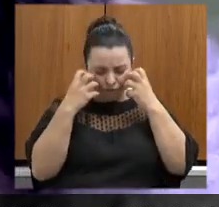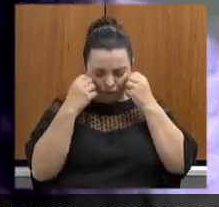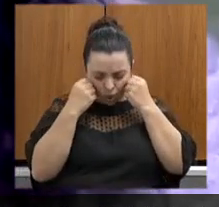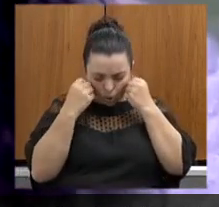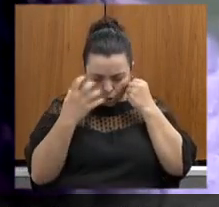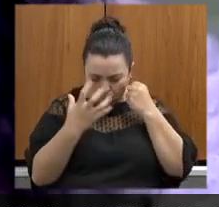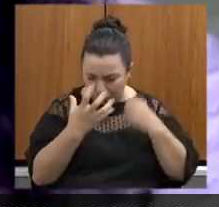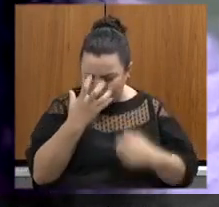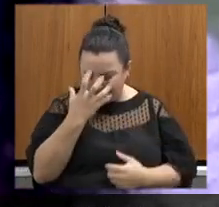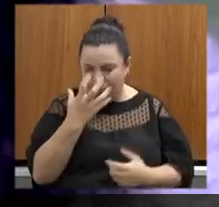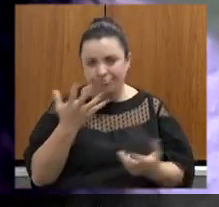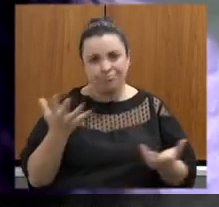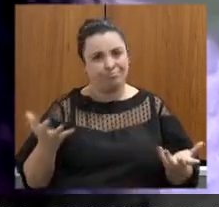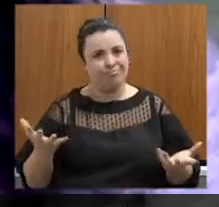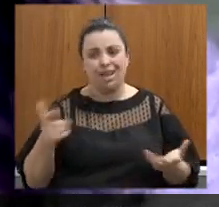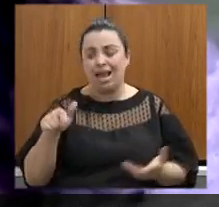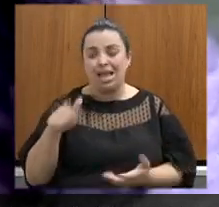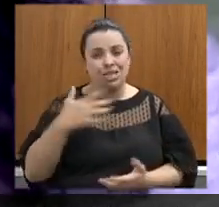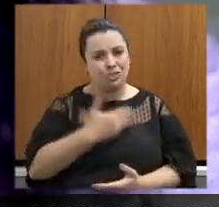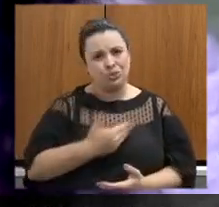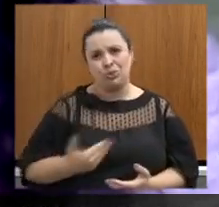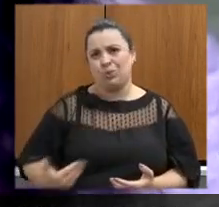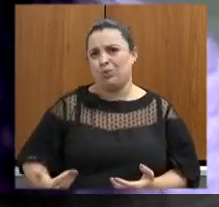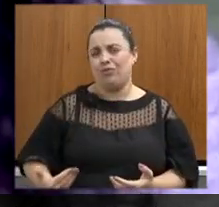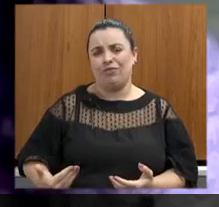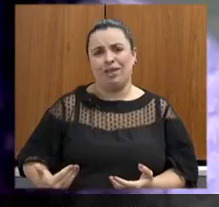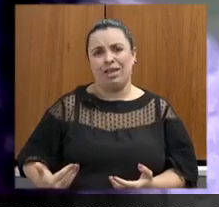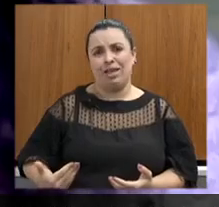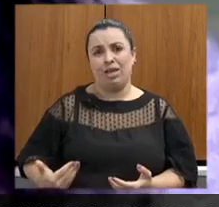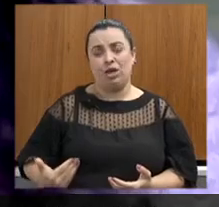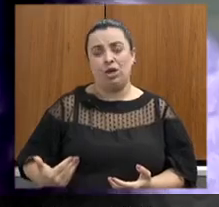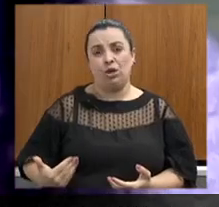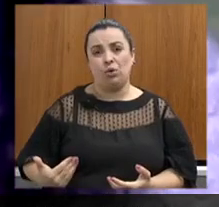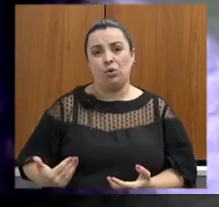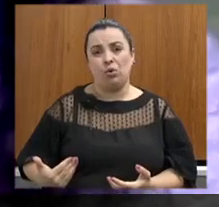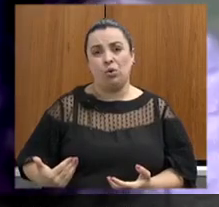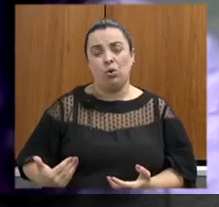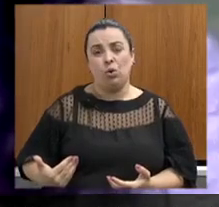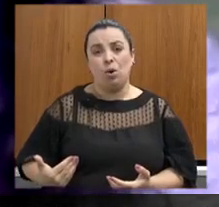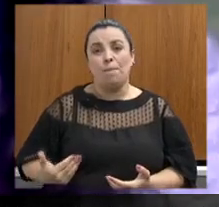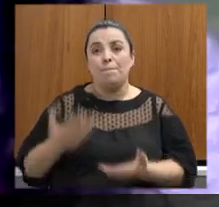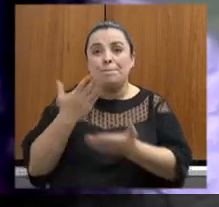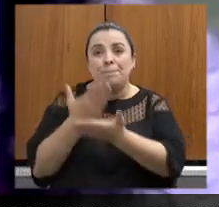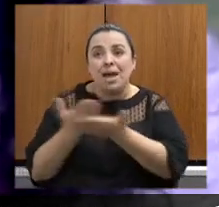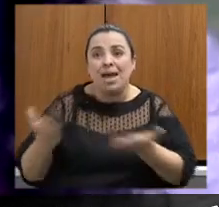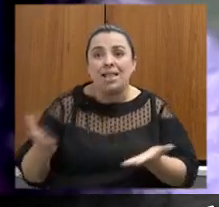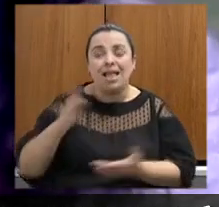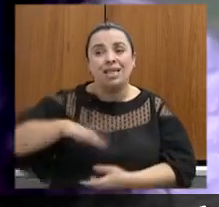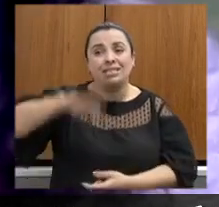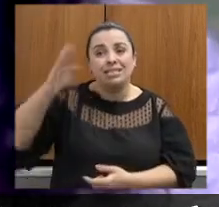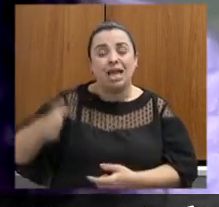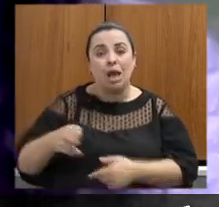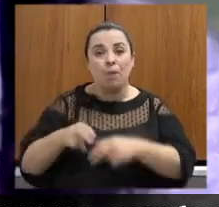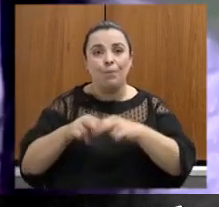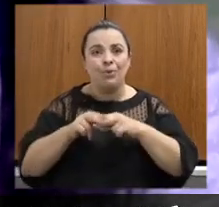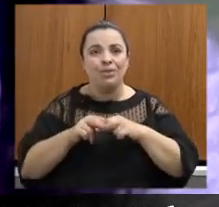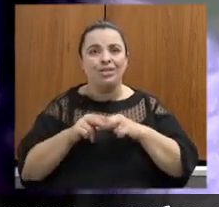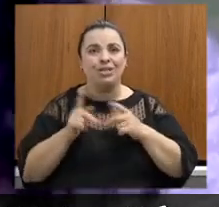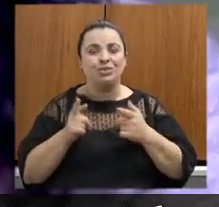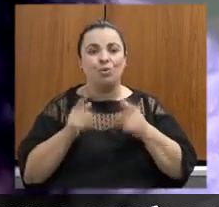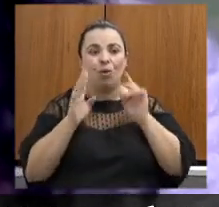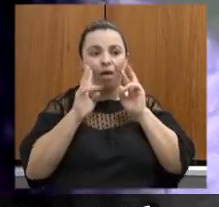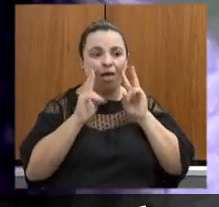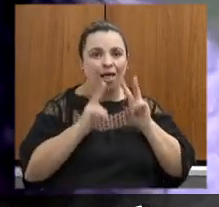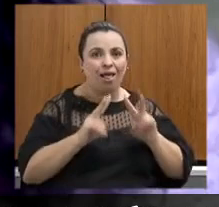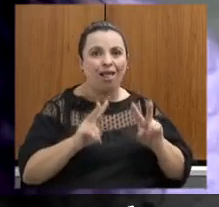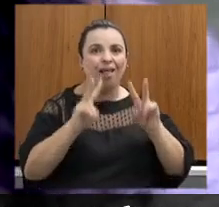vergonhoso para este governo sustentar a perda de um título em função de um olhar esteito e